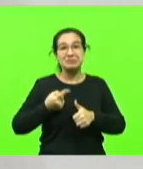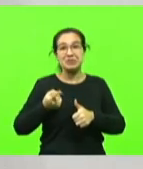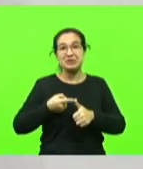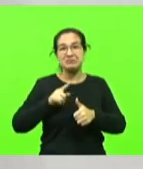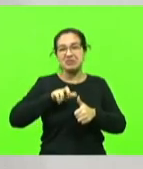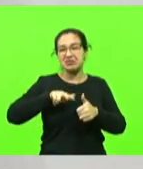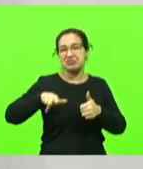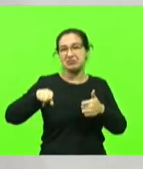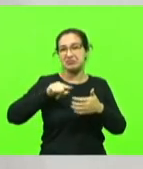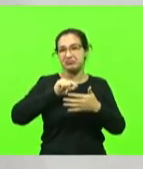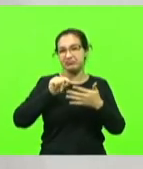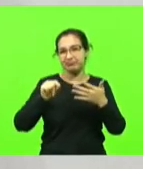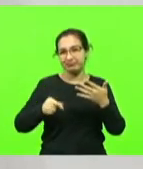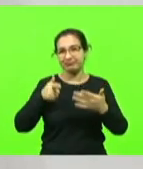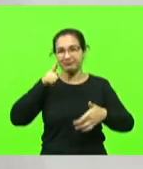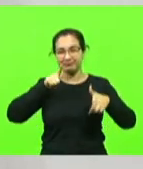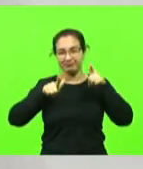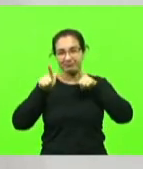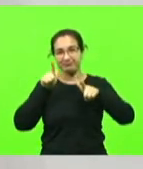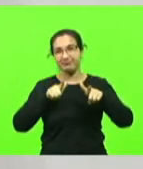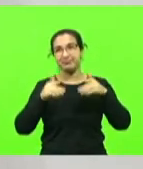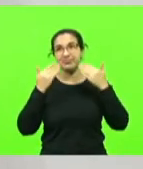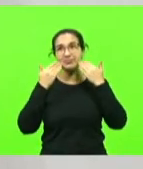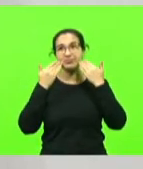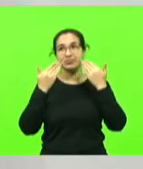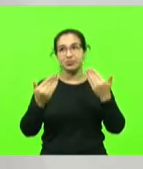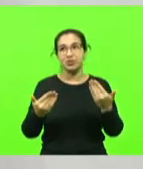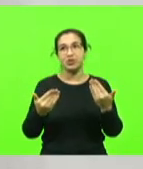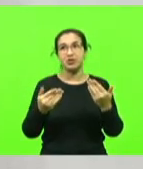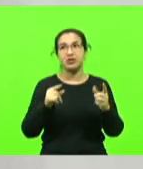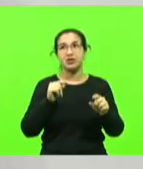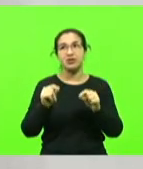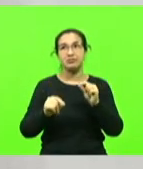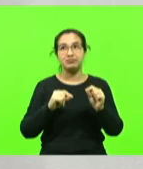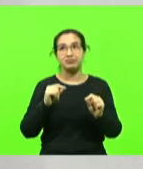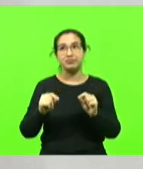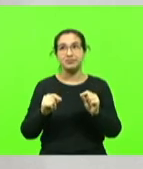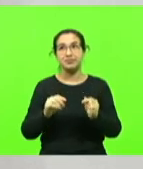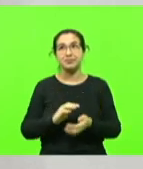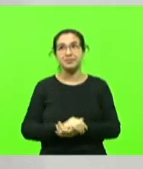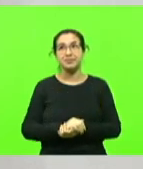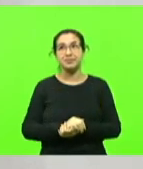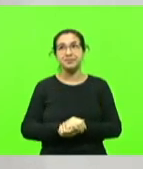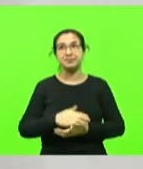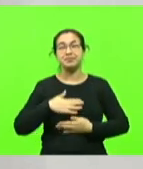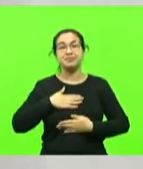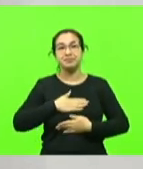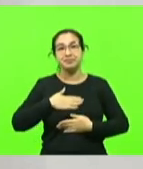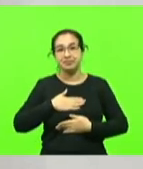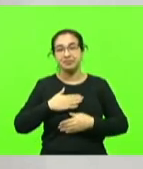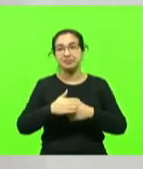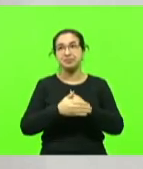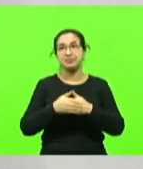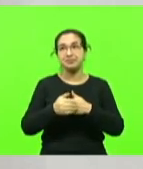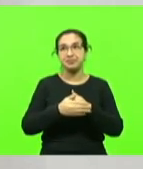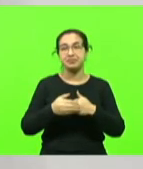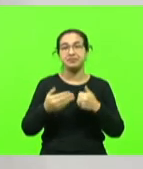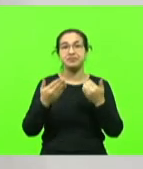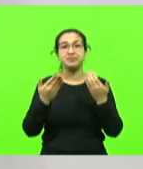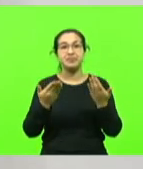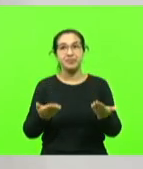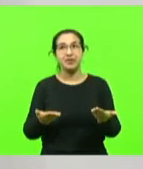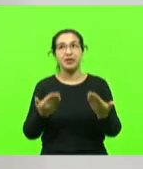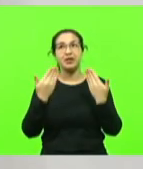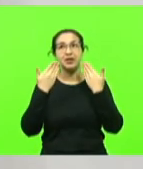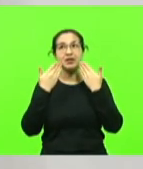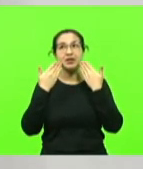e gostaria de mostrar aqui um sinal de afeto e carinho que ele demonstrou